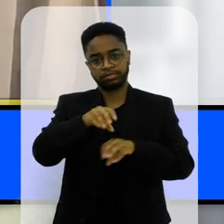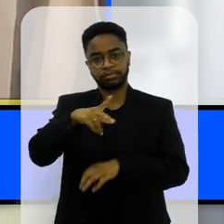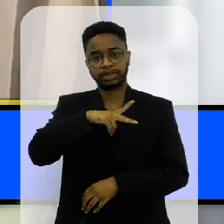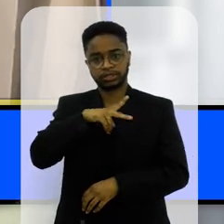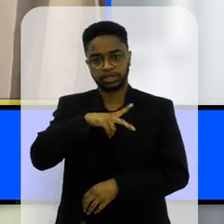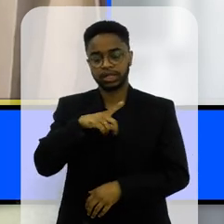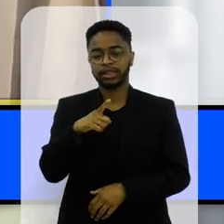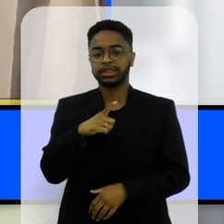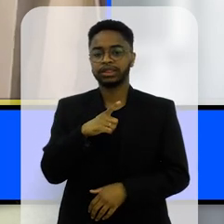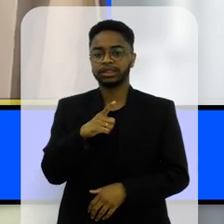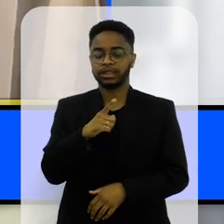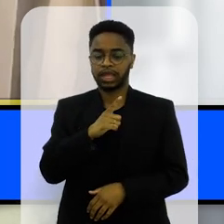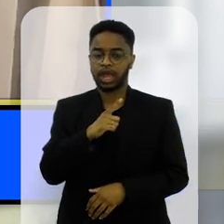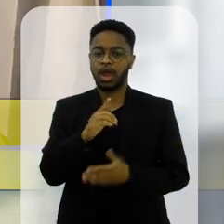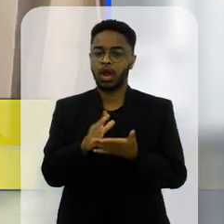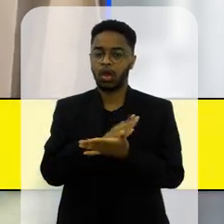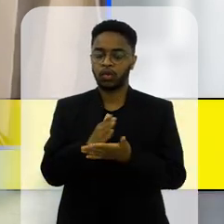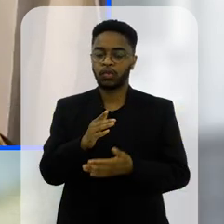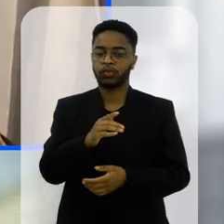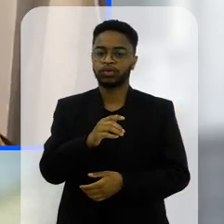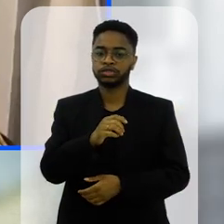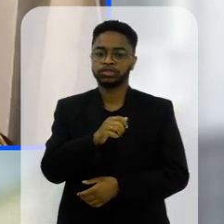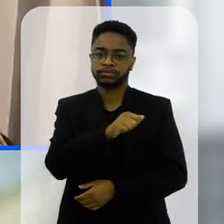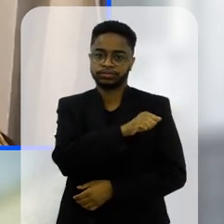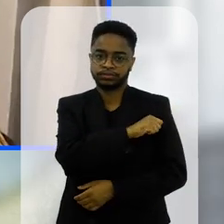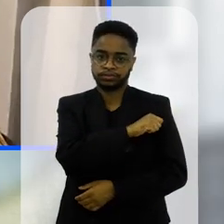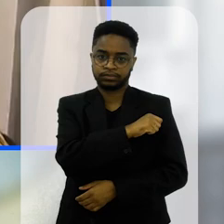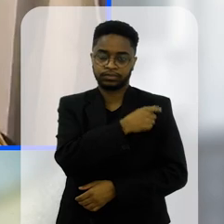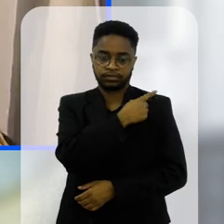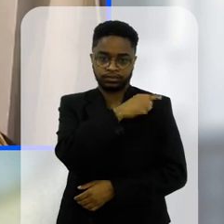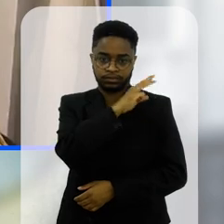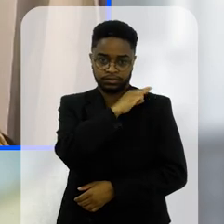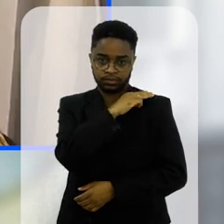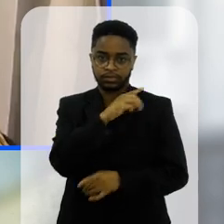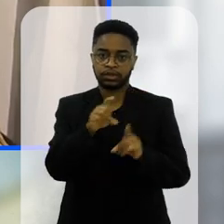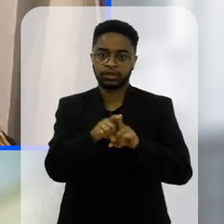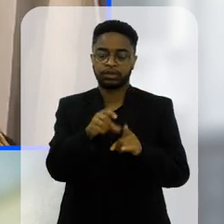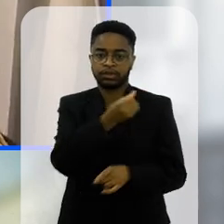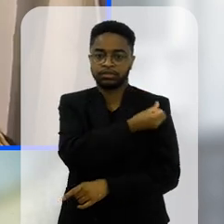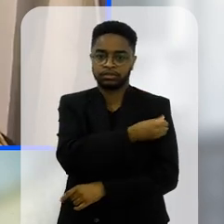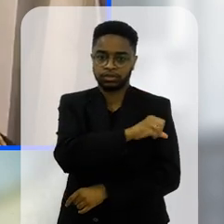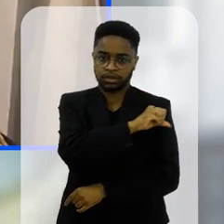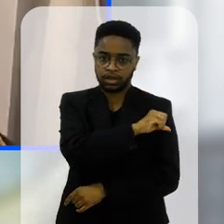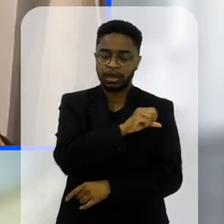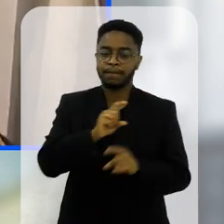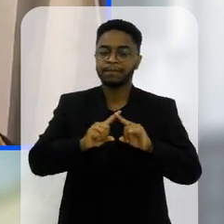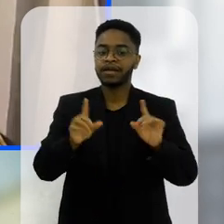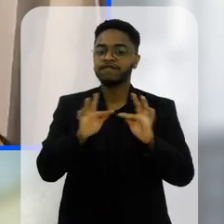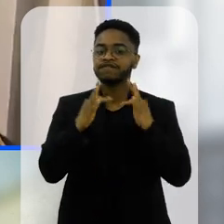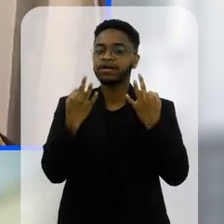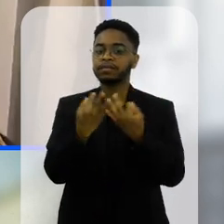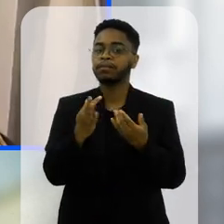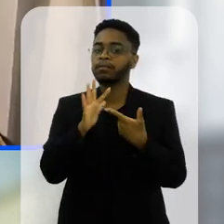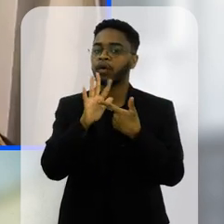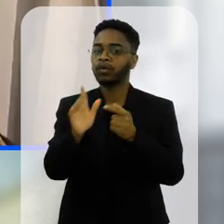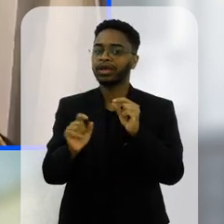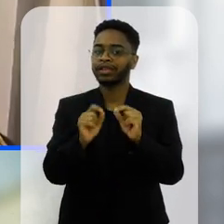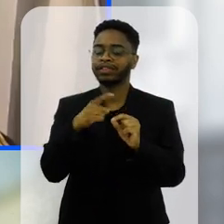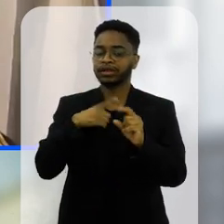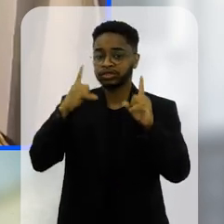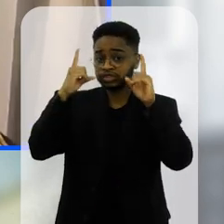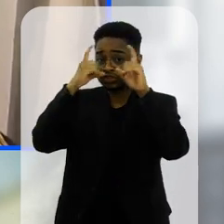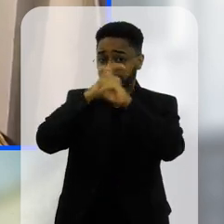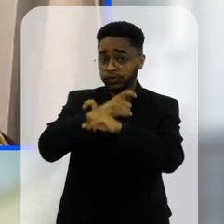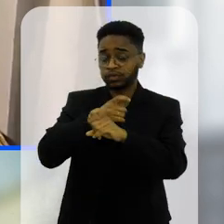particulares eu tenho alunos do ensino médio do fundamental 2 o que acontece de um modo geral o relato dos pais de um modo geral é uma dificuldade